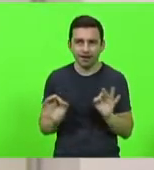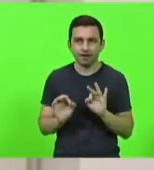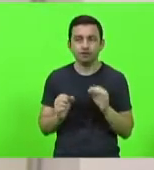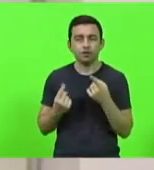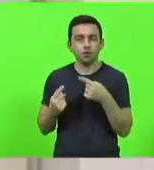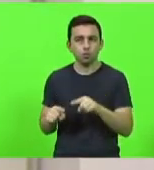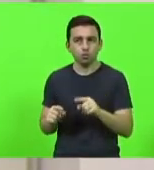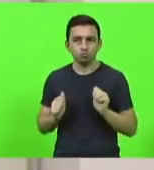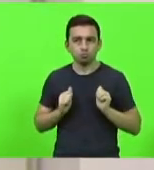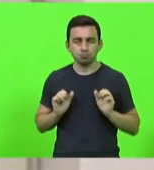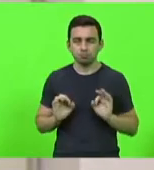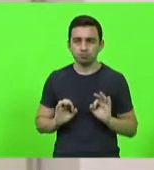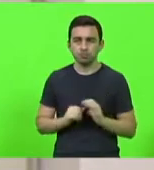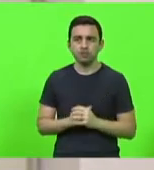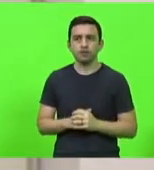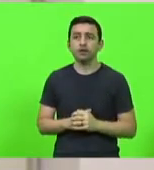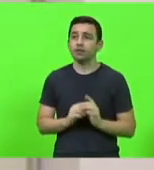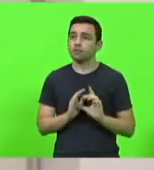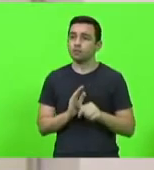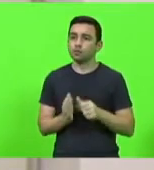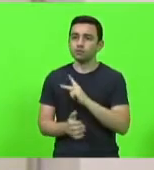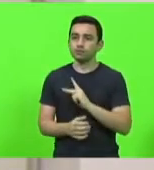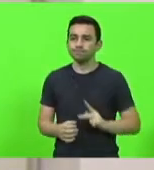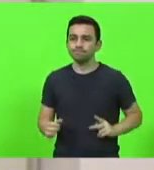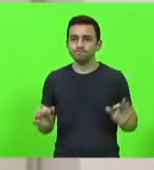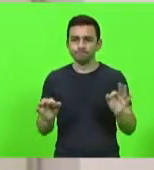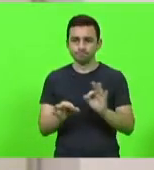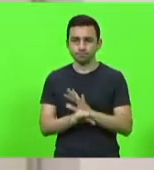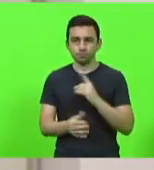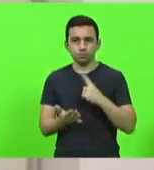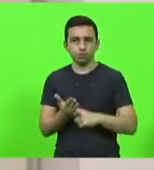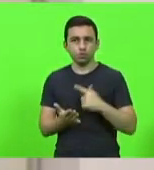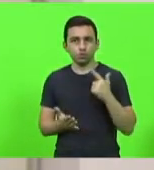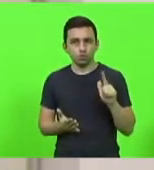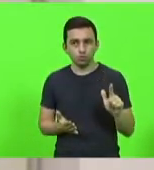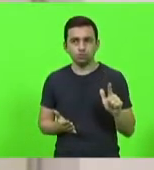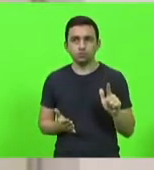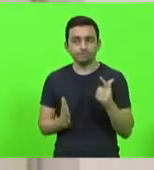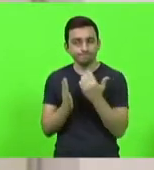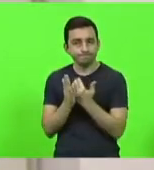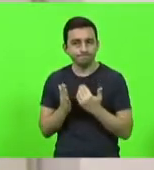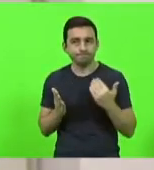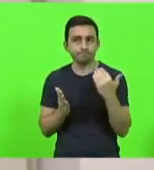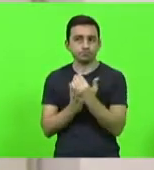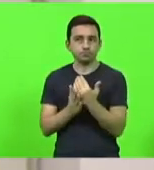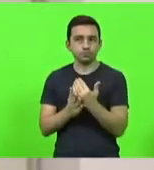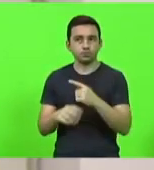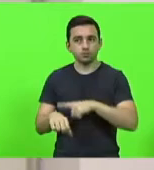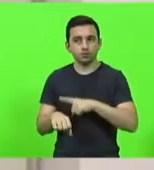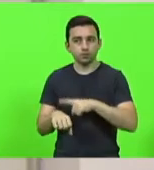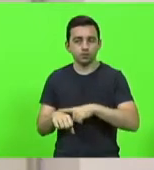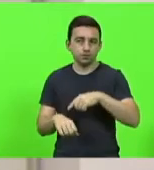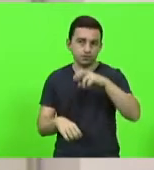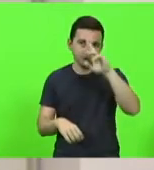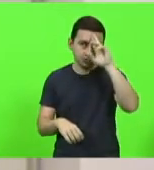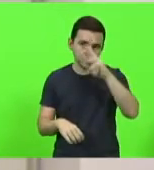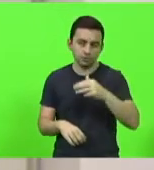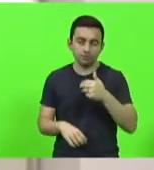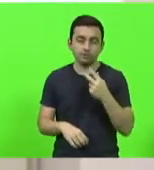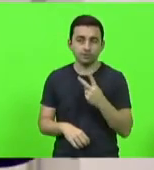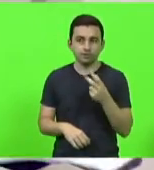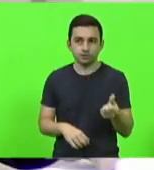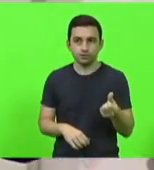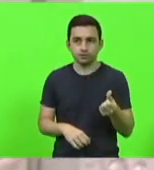abstenção. Na sequência, o senhor presidente encerrou a sessão e convocou outra extraordinária para as 12 horas e 26 minutos.